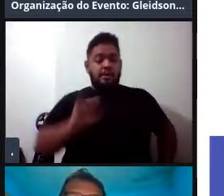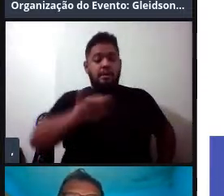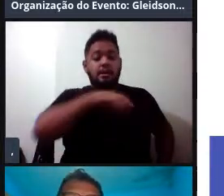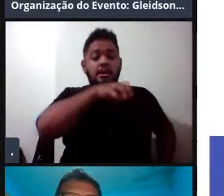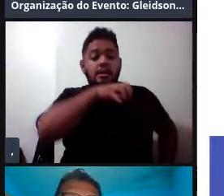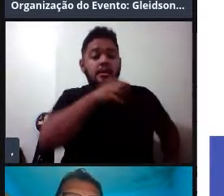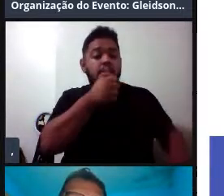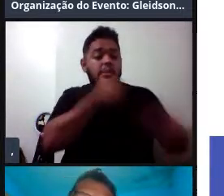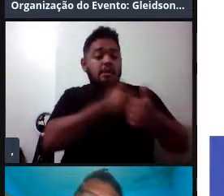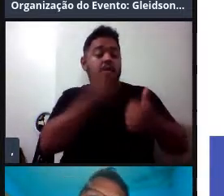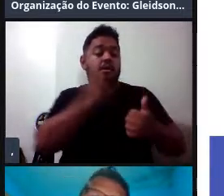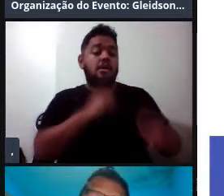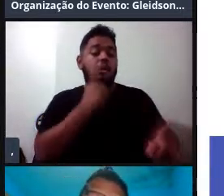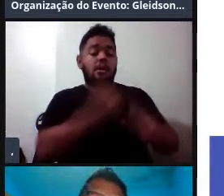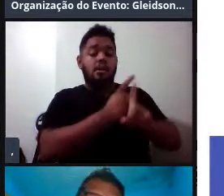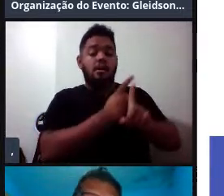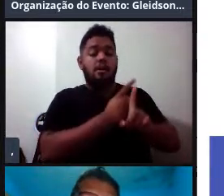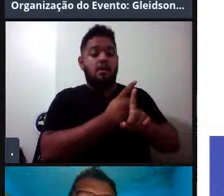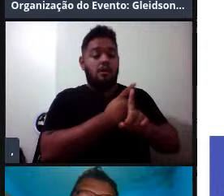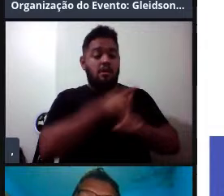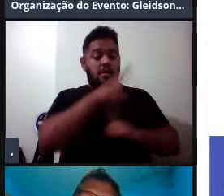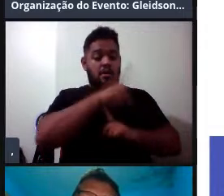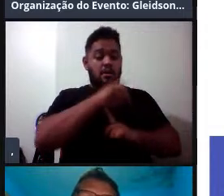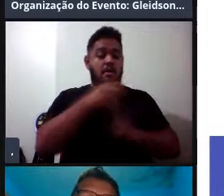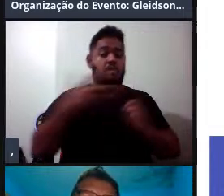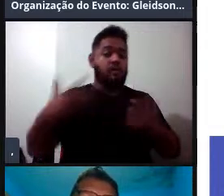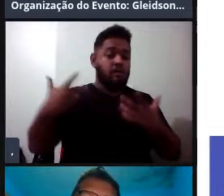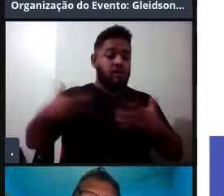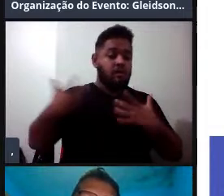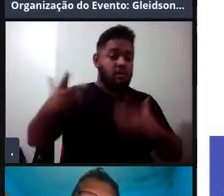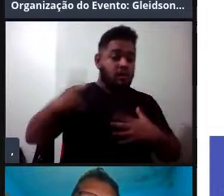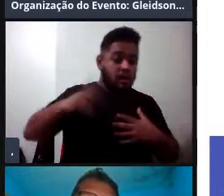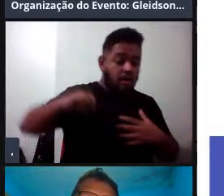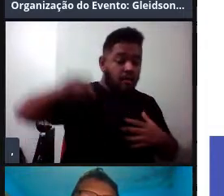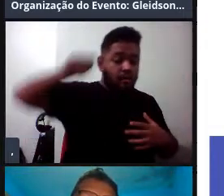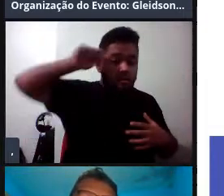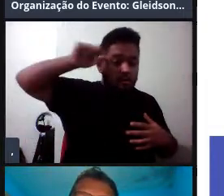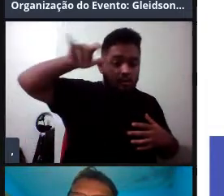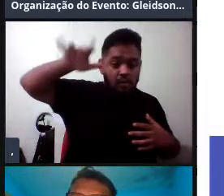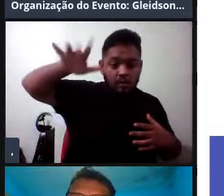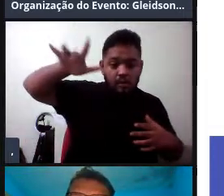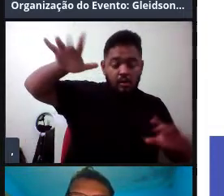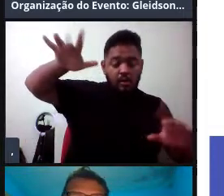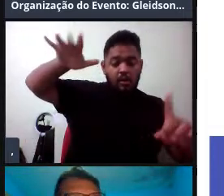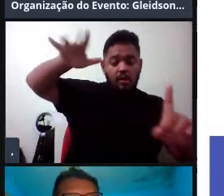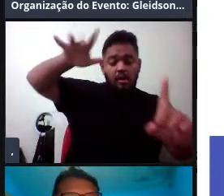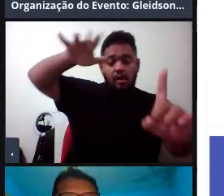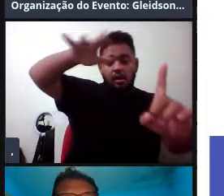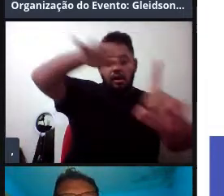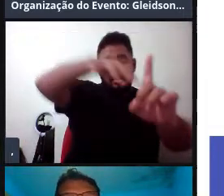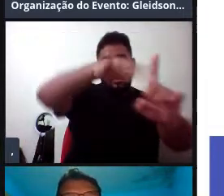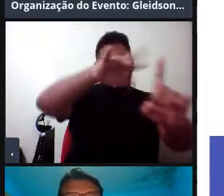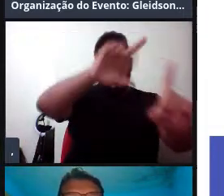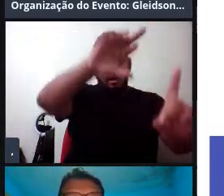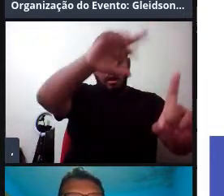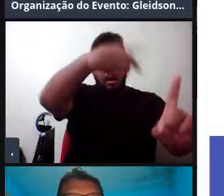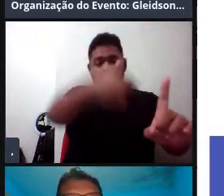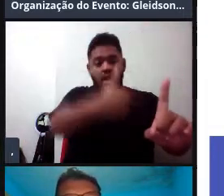ele vai receber o estímulo ambiental, o som através da mandíbula, e também o som dos seus